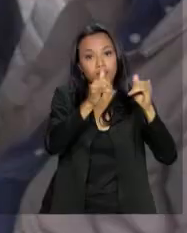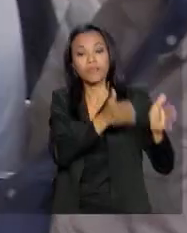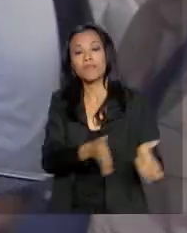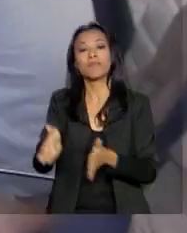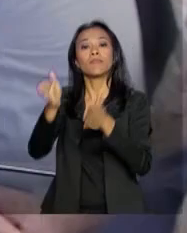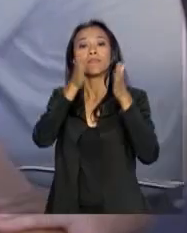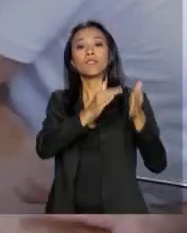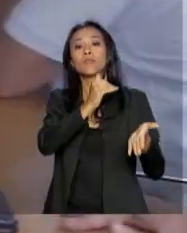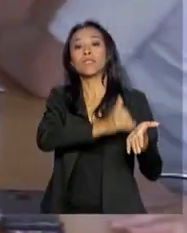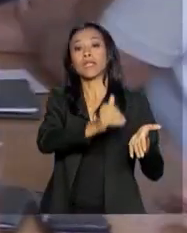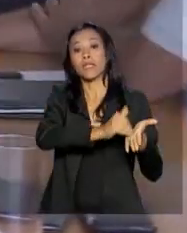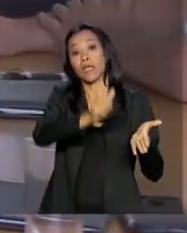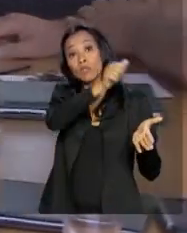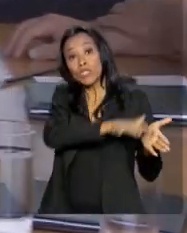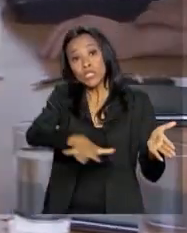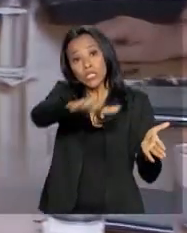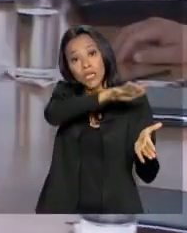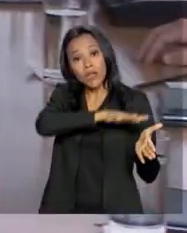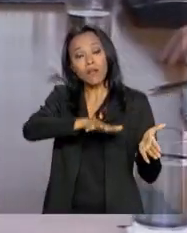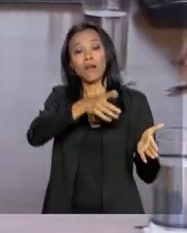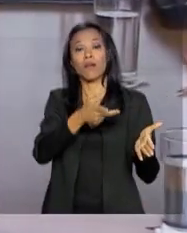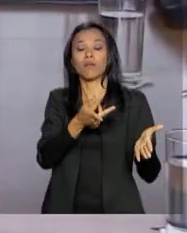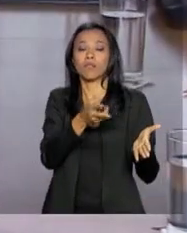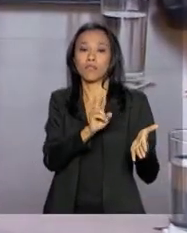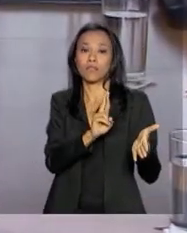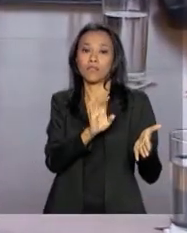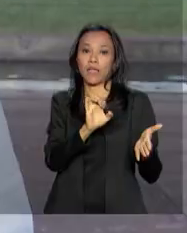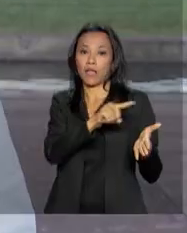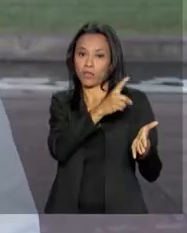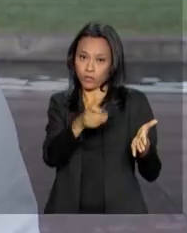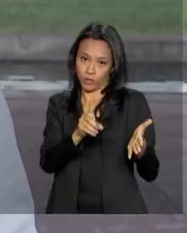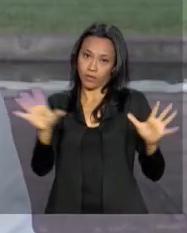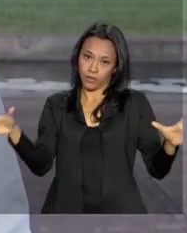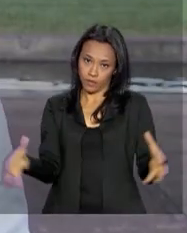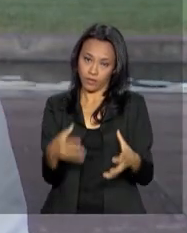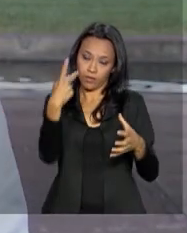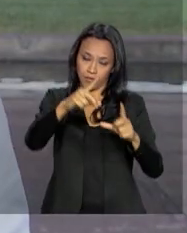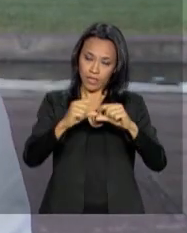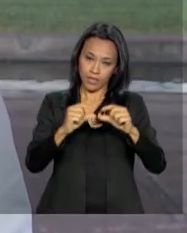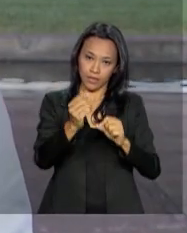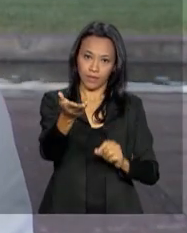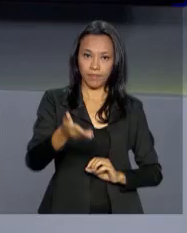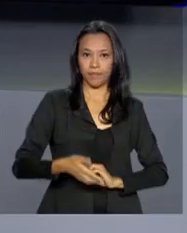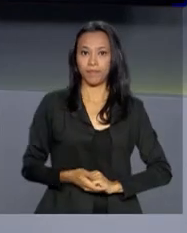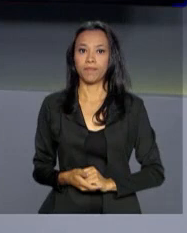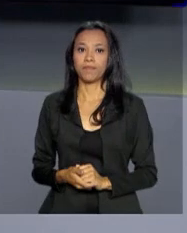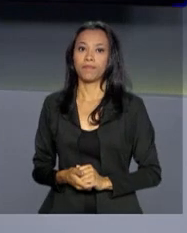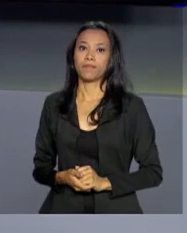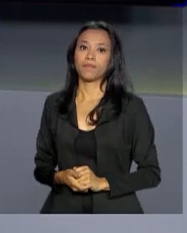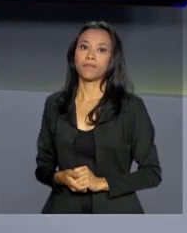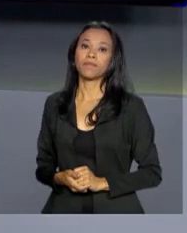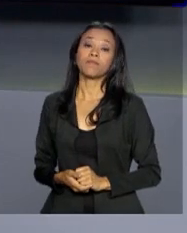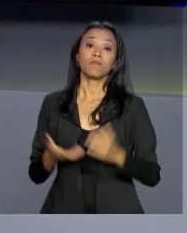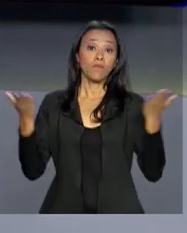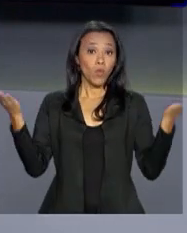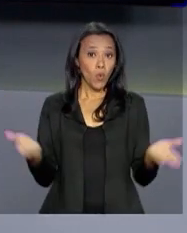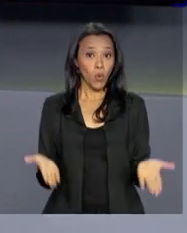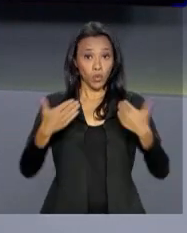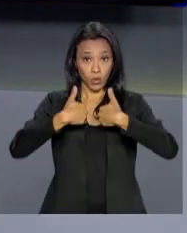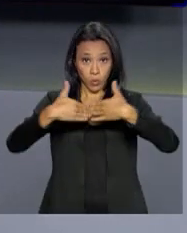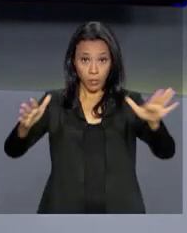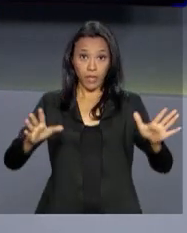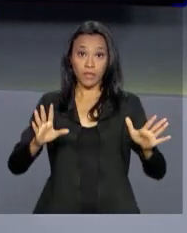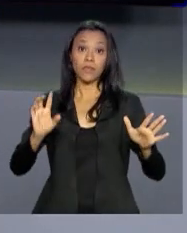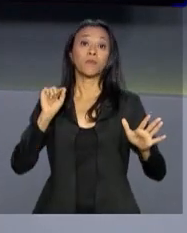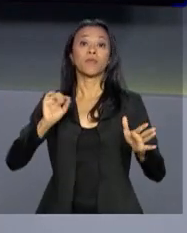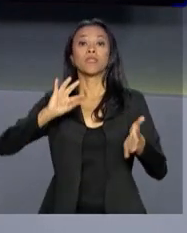e o secretário-geral das Relações Exteriores, Marcos Galvão. De Brasília, Pablo Mundim. Começa hoje o prazo para